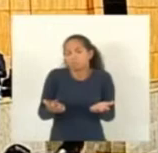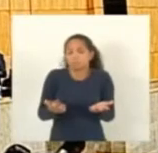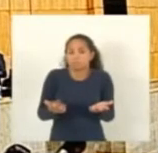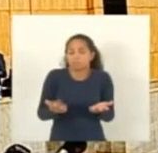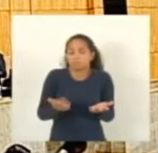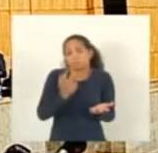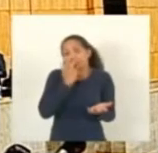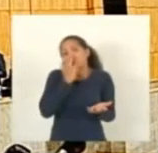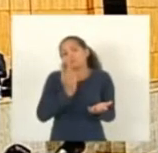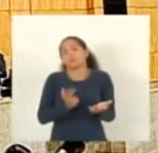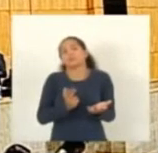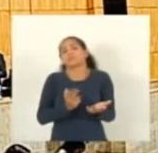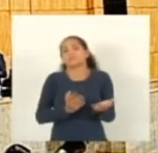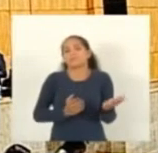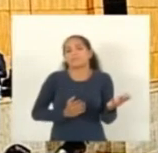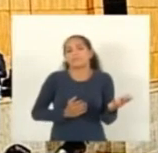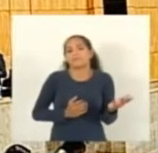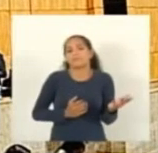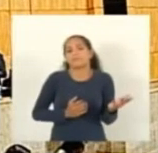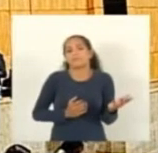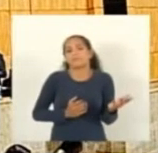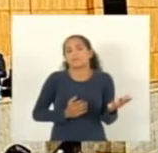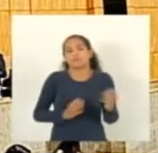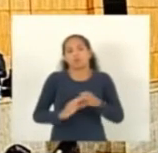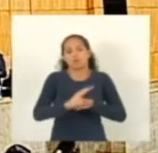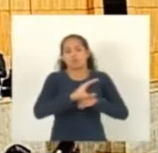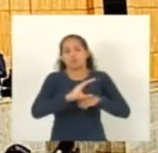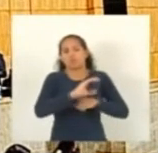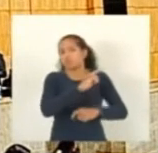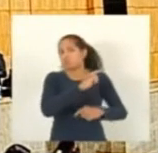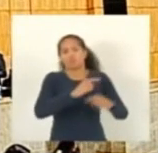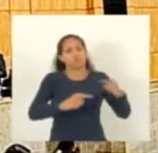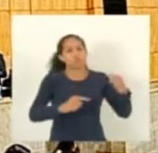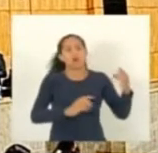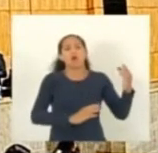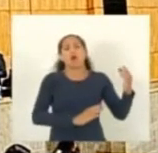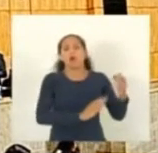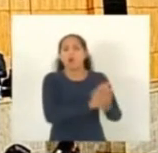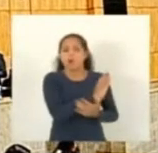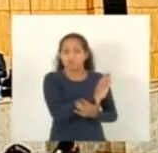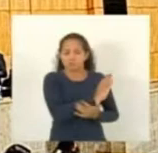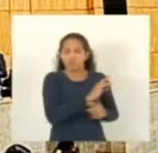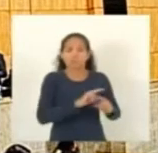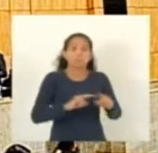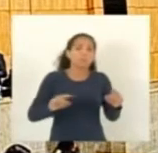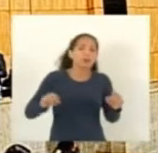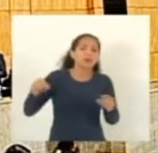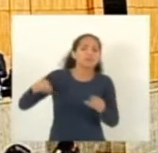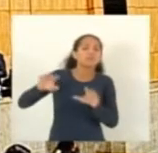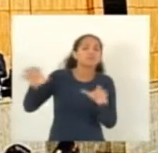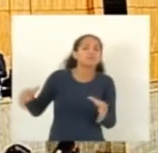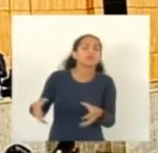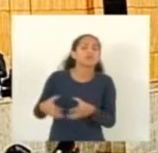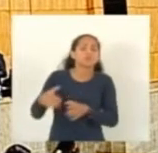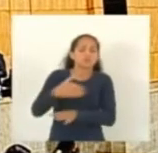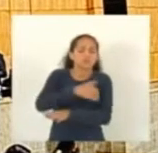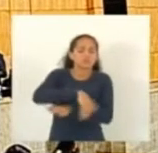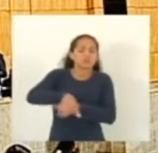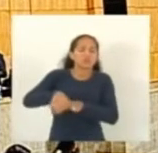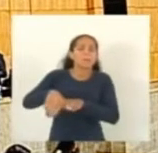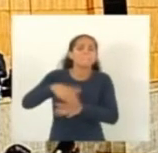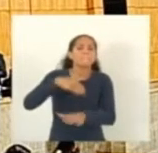teoricamente com o discurso da inconstitucionalidade, mas isso deveria ter sido feito na comissão de justiça. na comissão de mobilidade